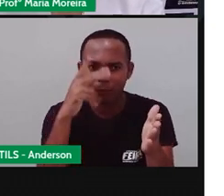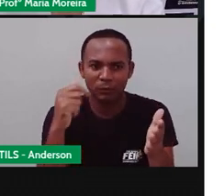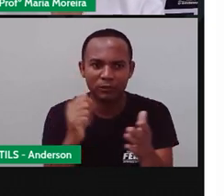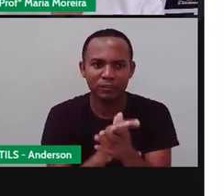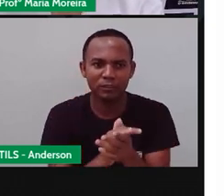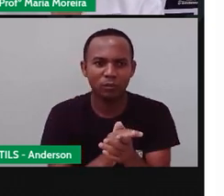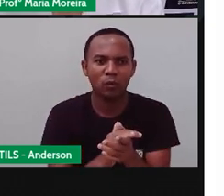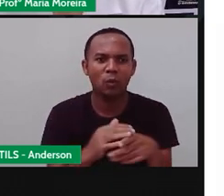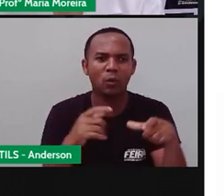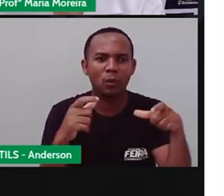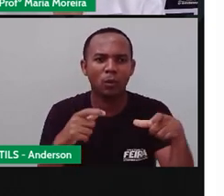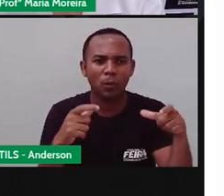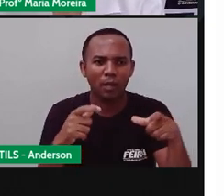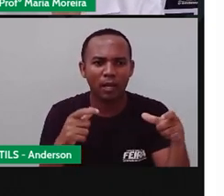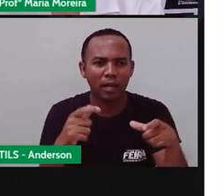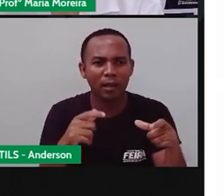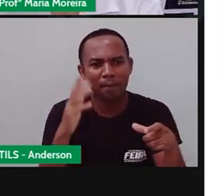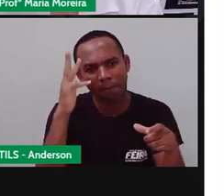será que é uma paisagem?